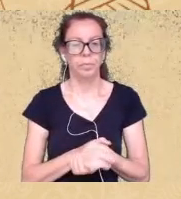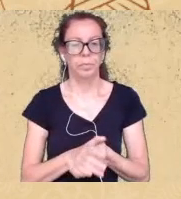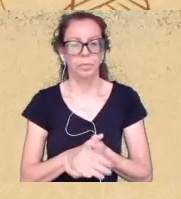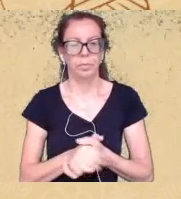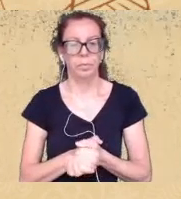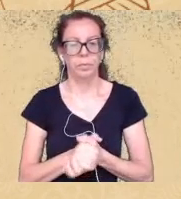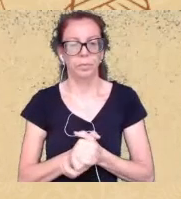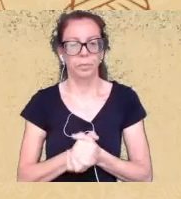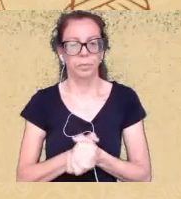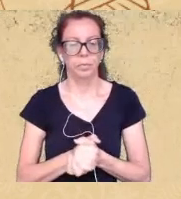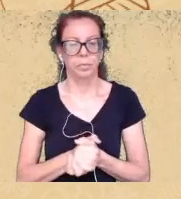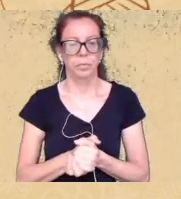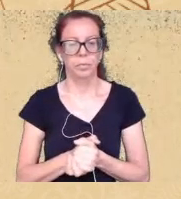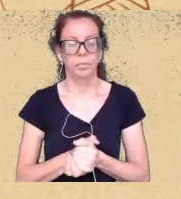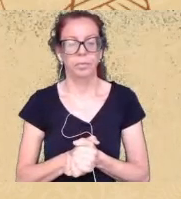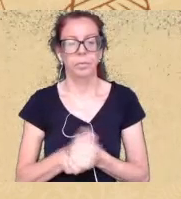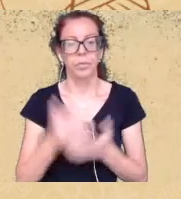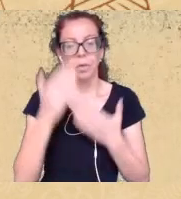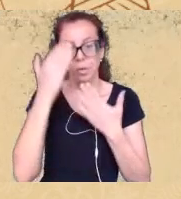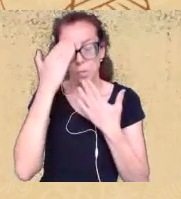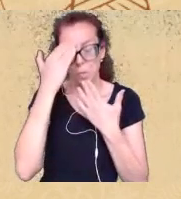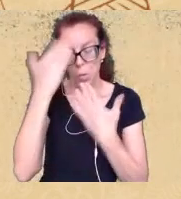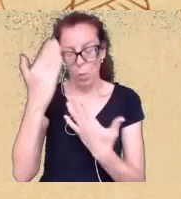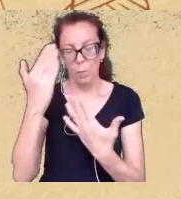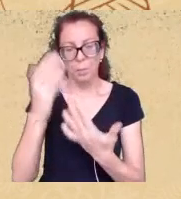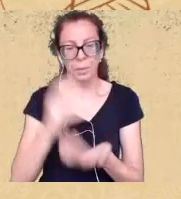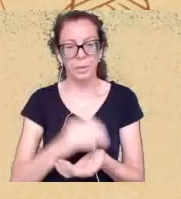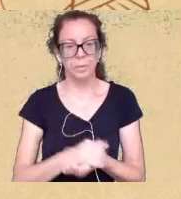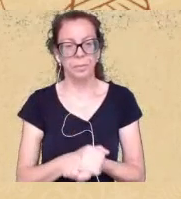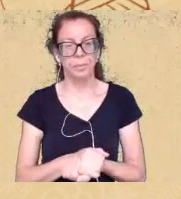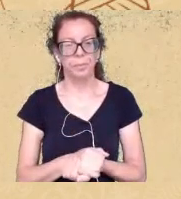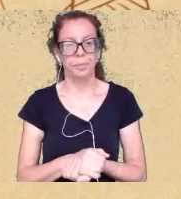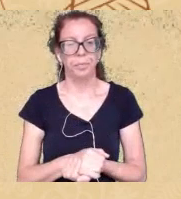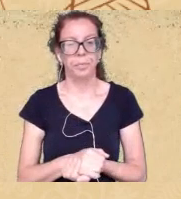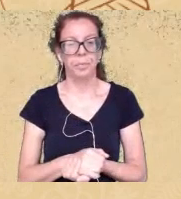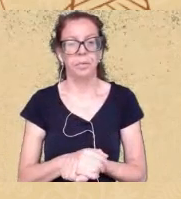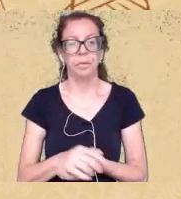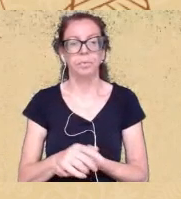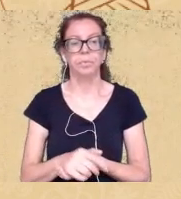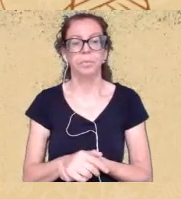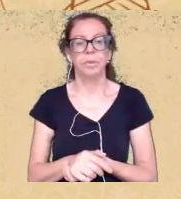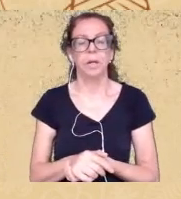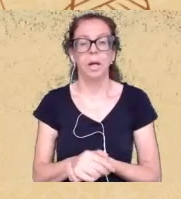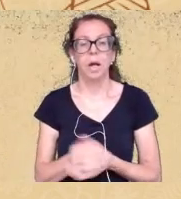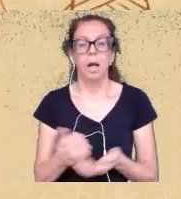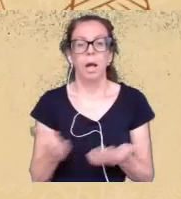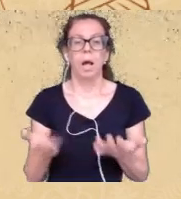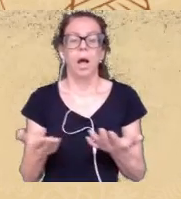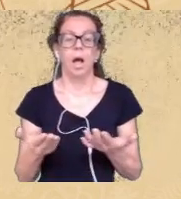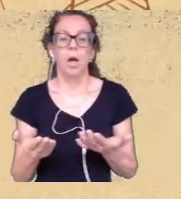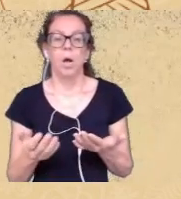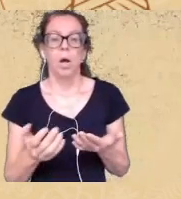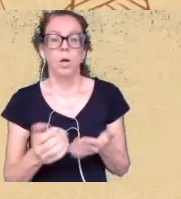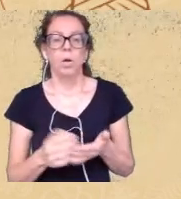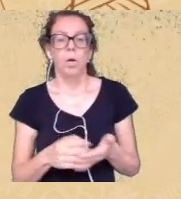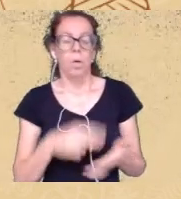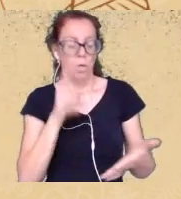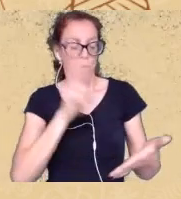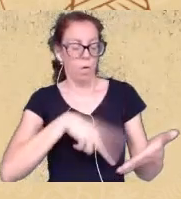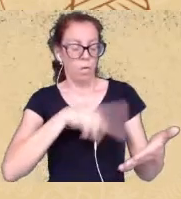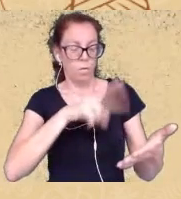muito obrigada Denise Geni eu vou ler um comentário que fizeram aqui